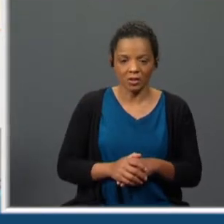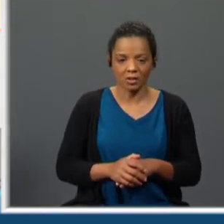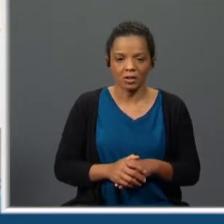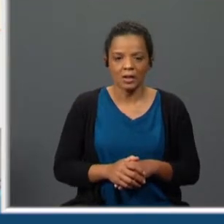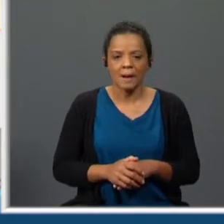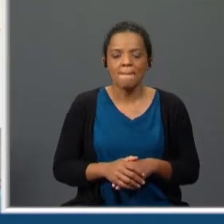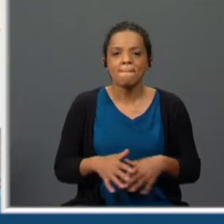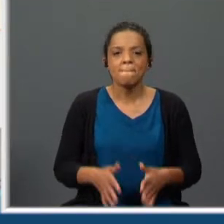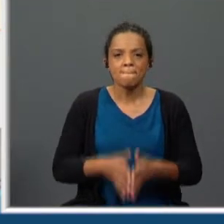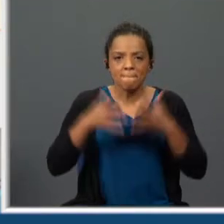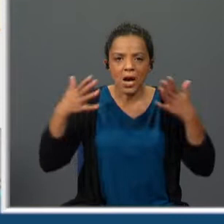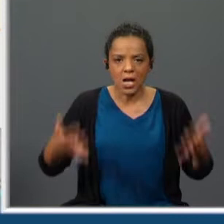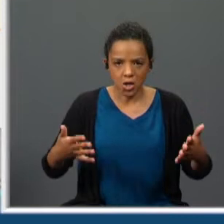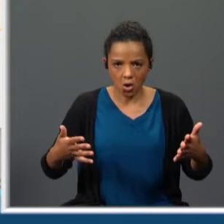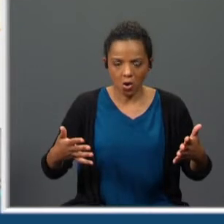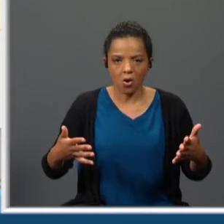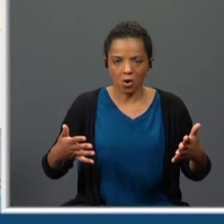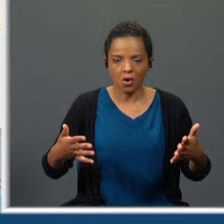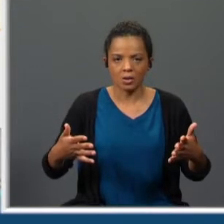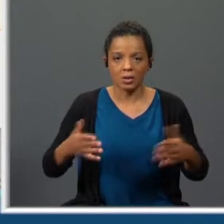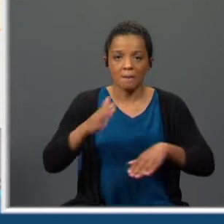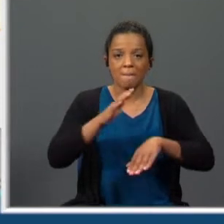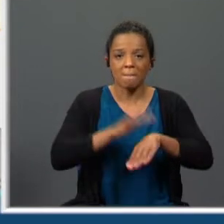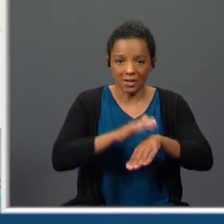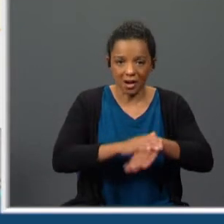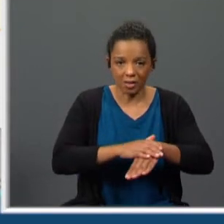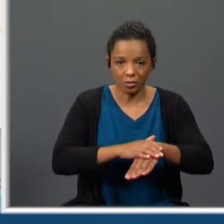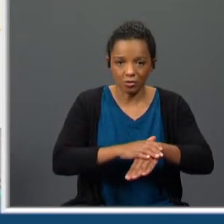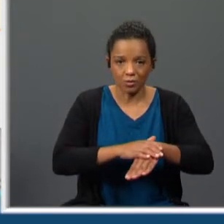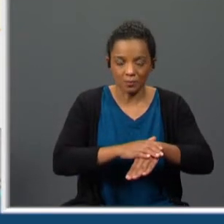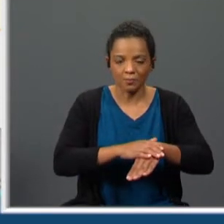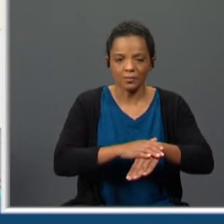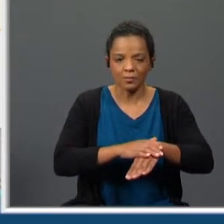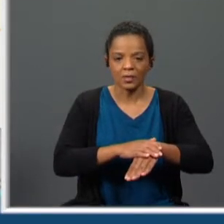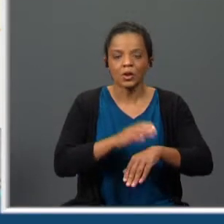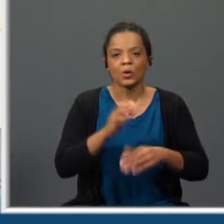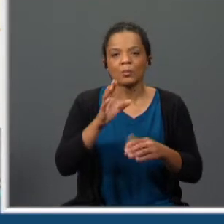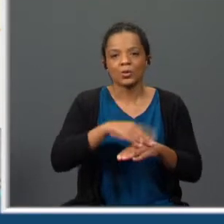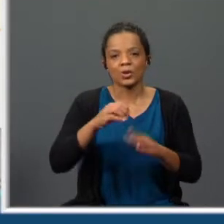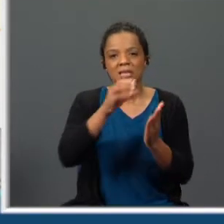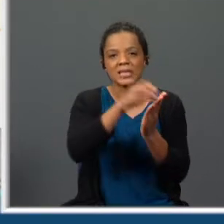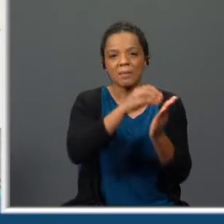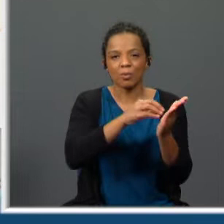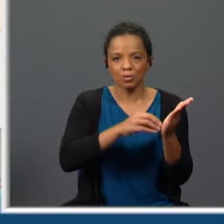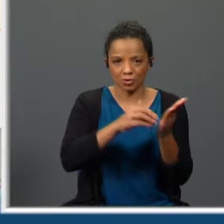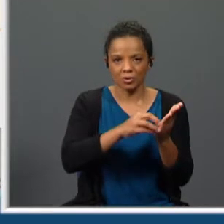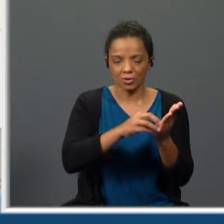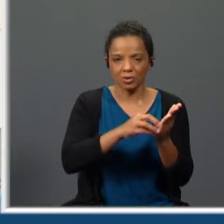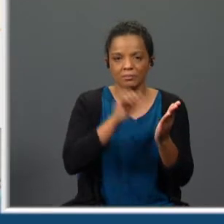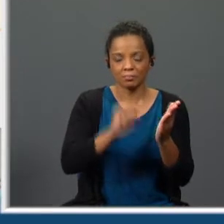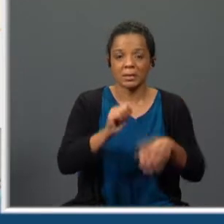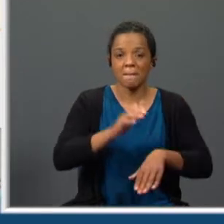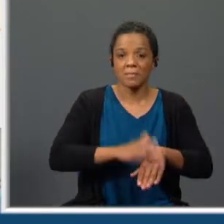carga repara a carga os pecados não é? porque os símbolos cénicos são símbolos do